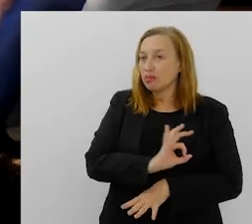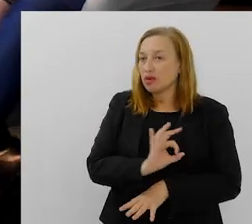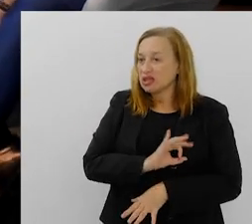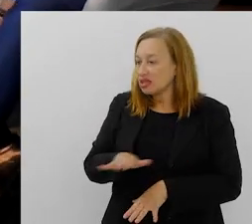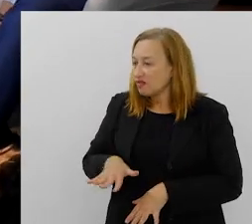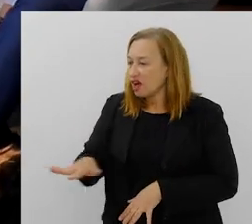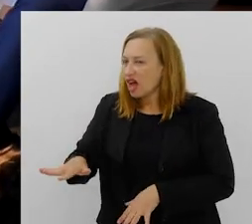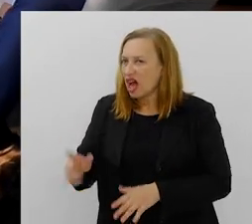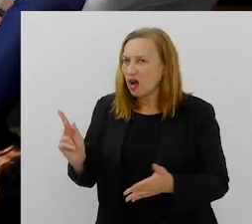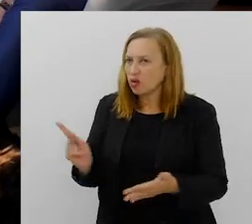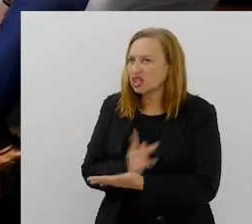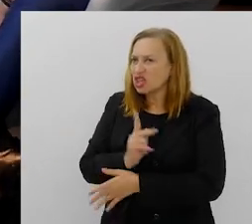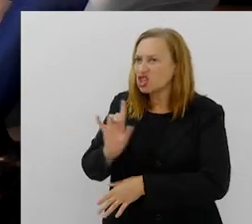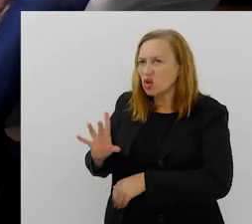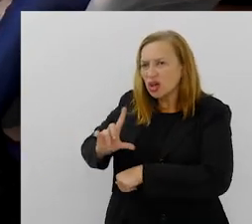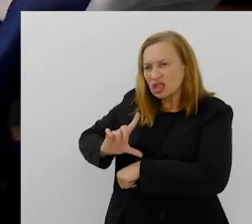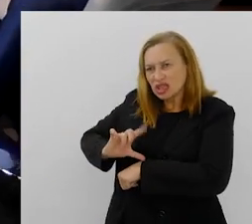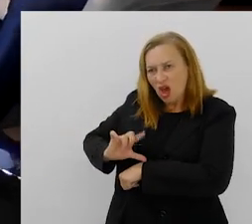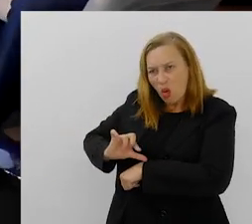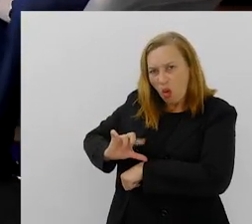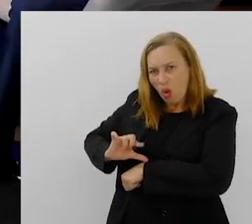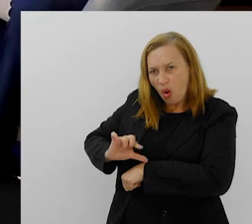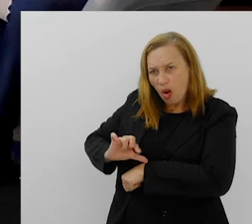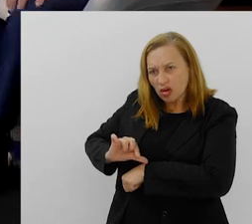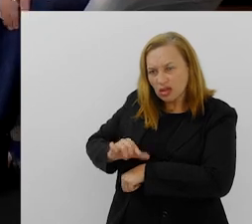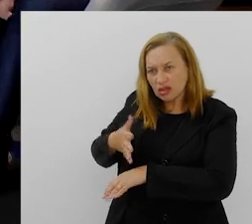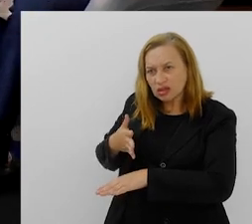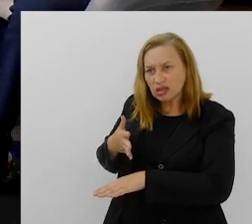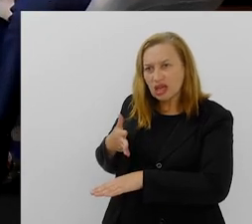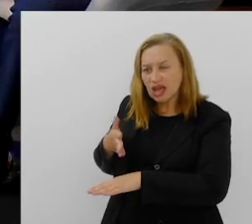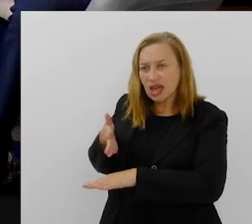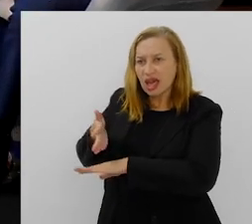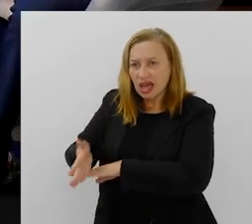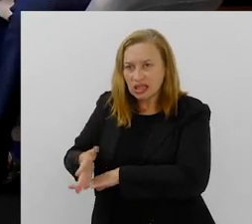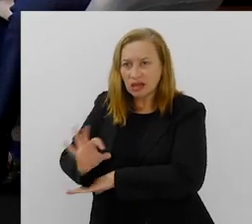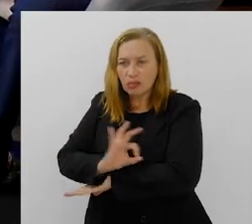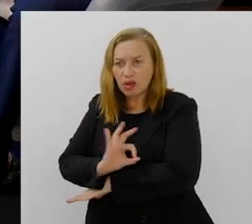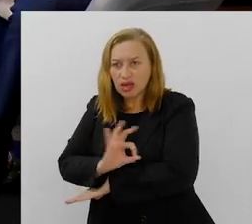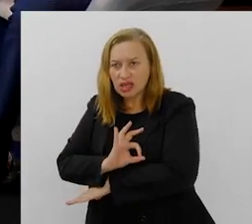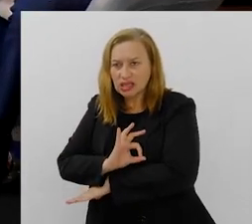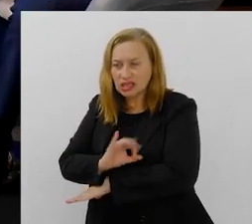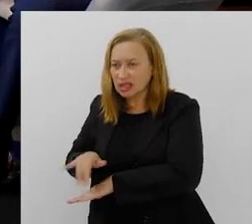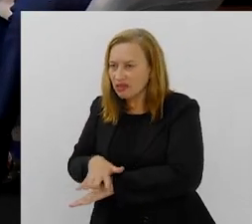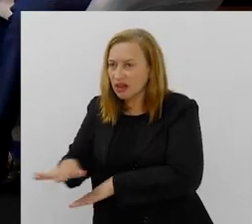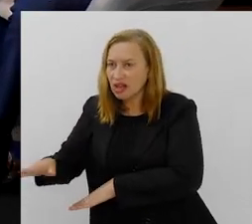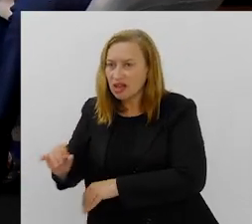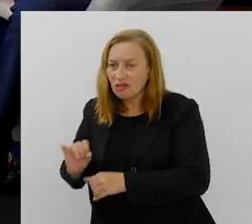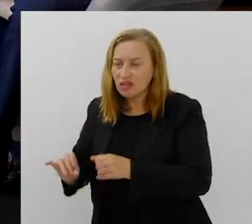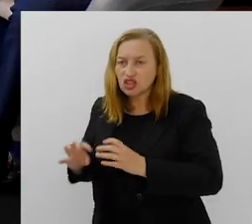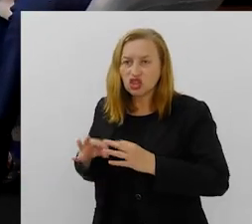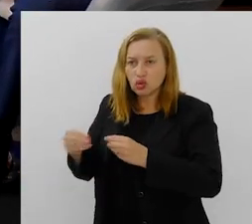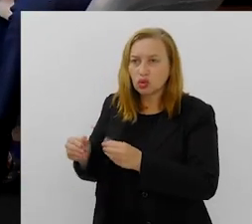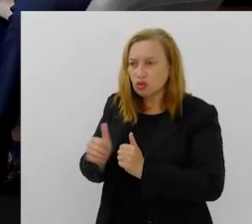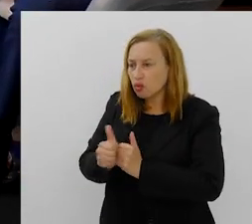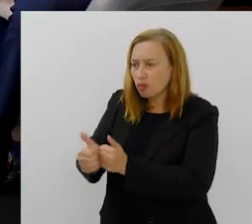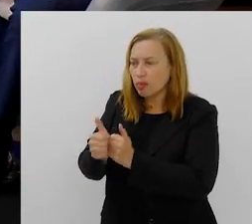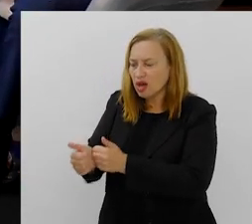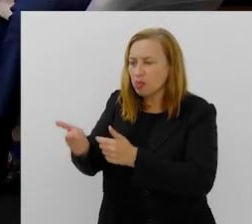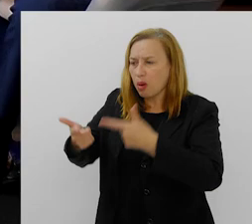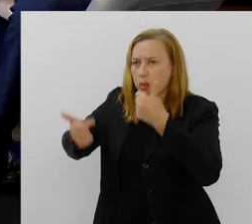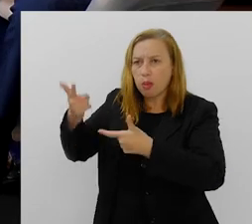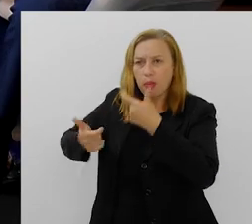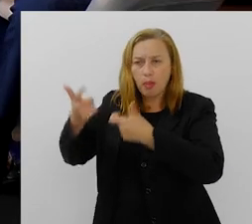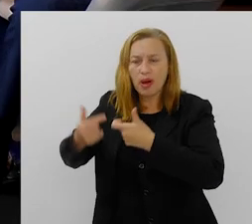não acontece só naquelas horas onde a polícia entra na favela, faz o que todo mundo acompanha, né? Os